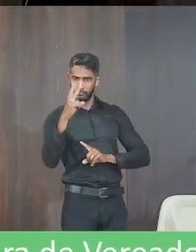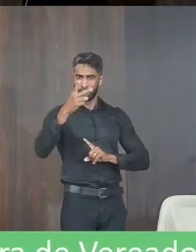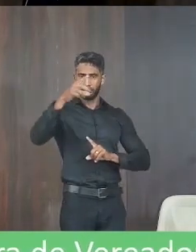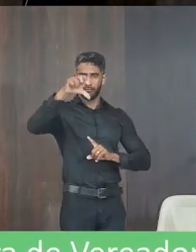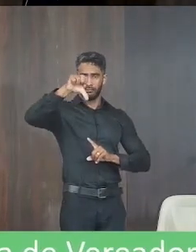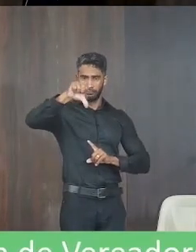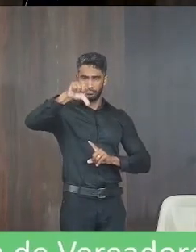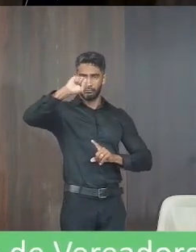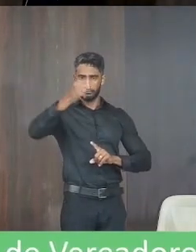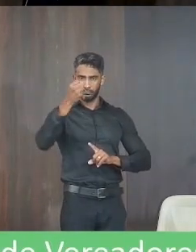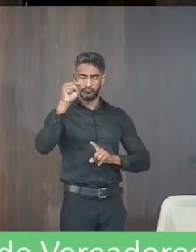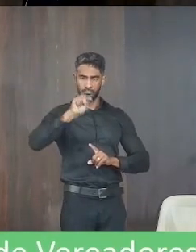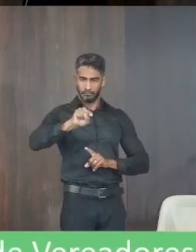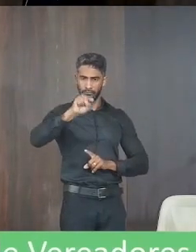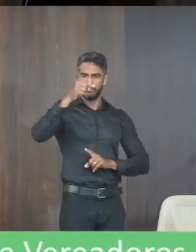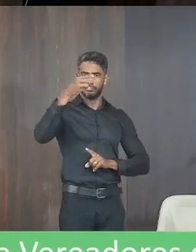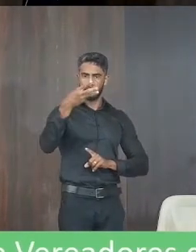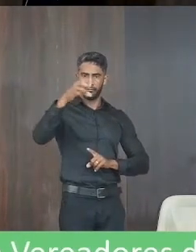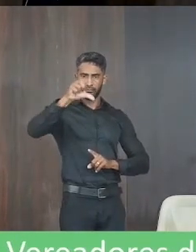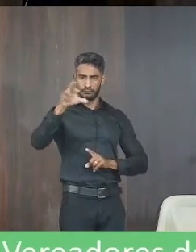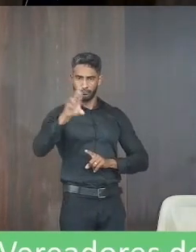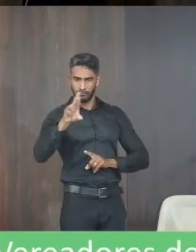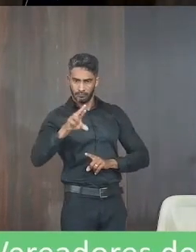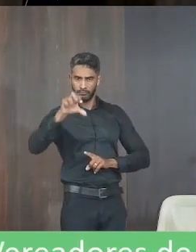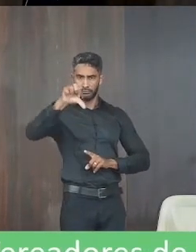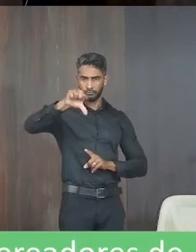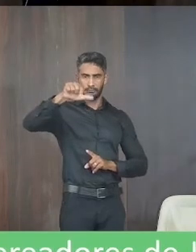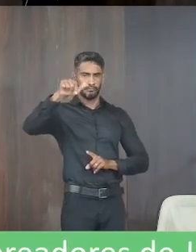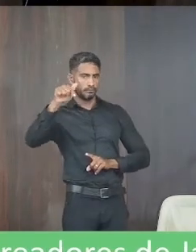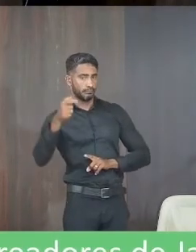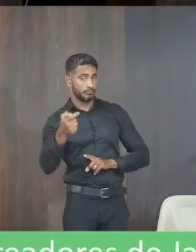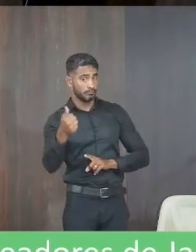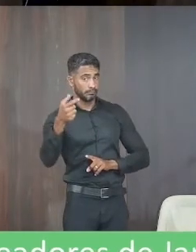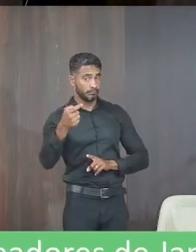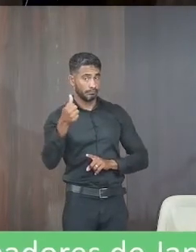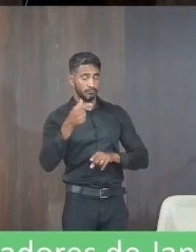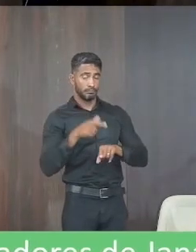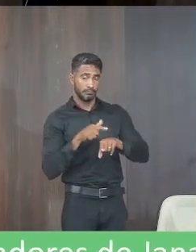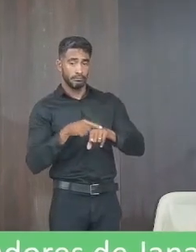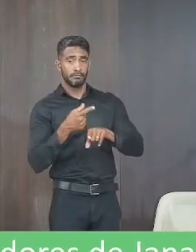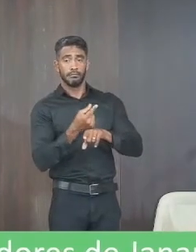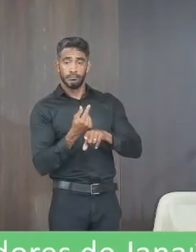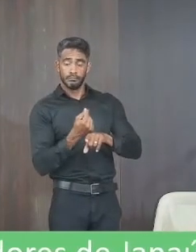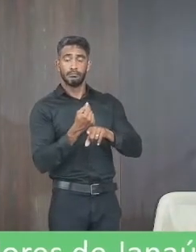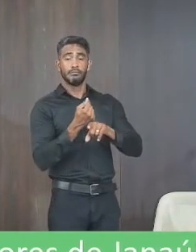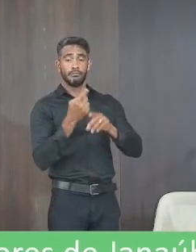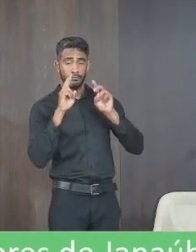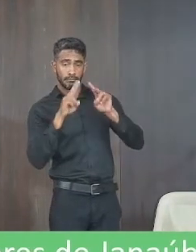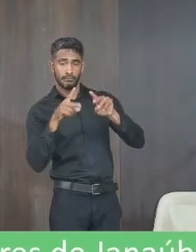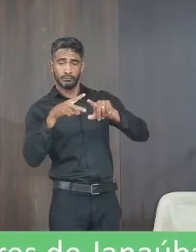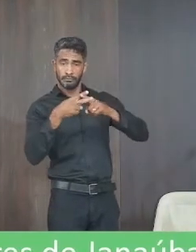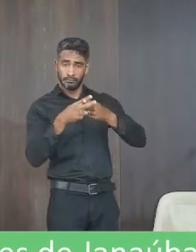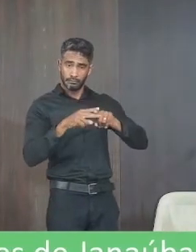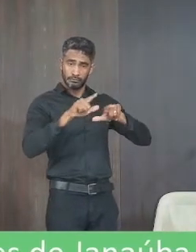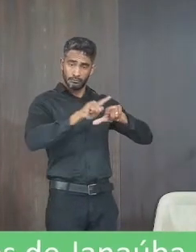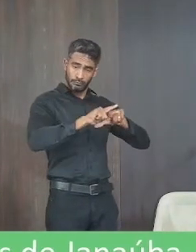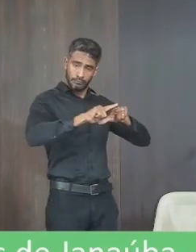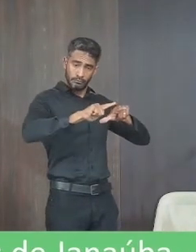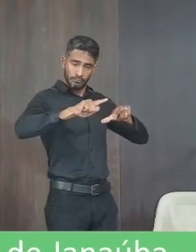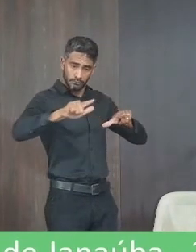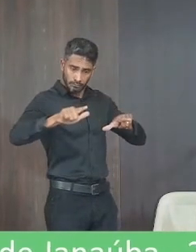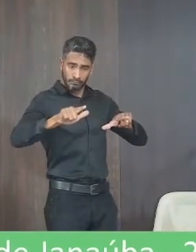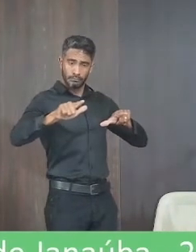no montante de R$ 98.039,97 o crédito aberto viabilizará a realização de pavimentação